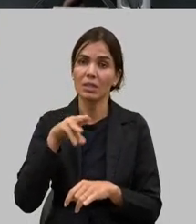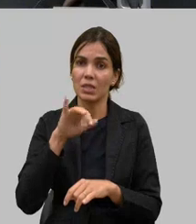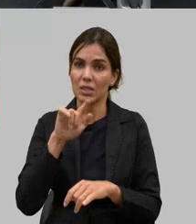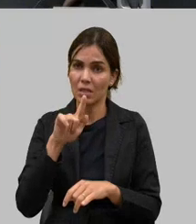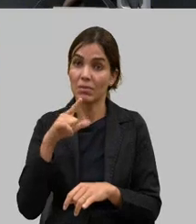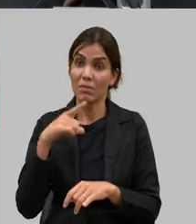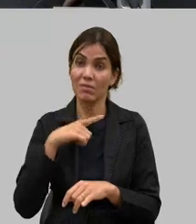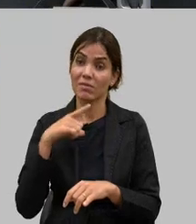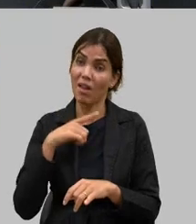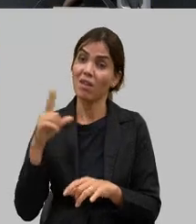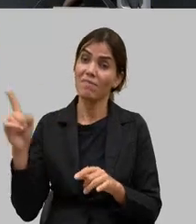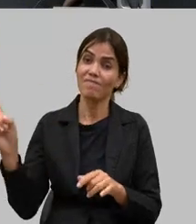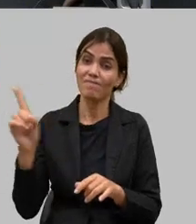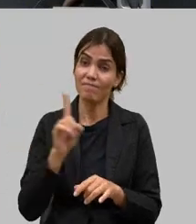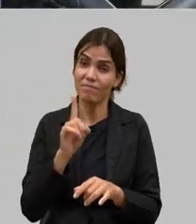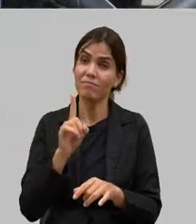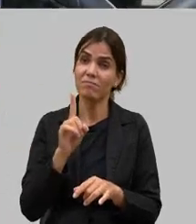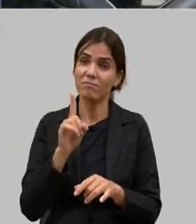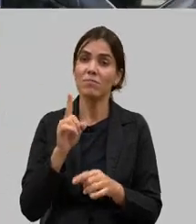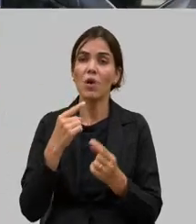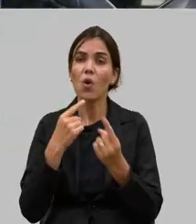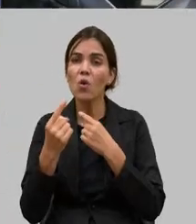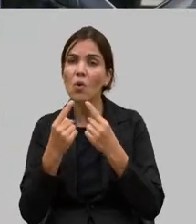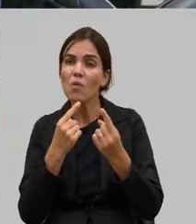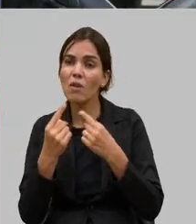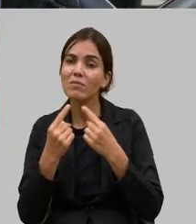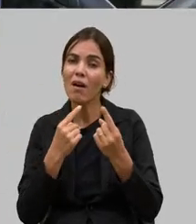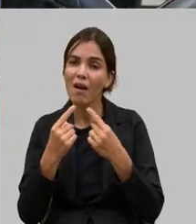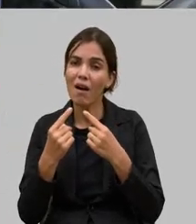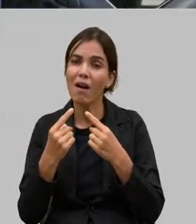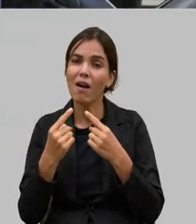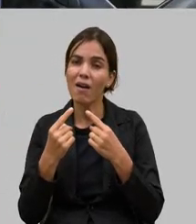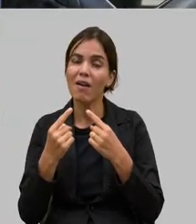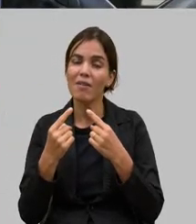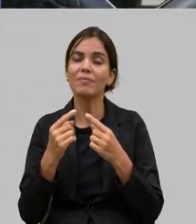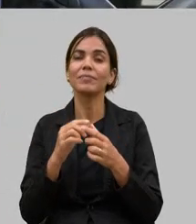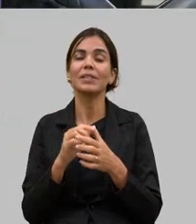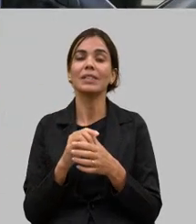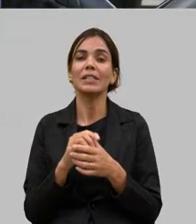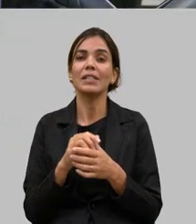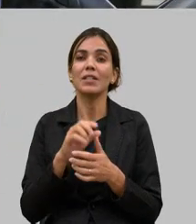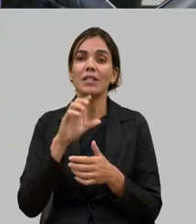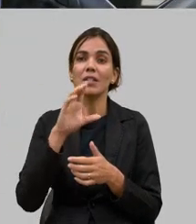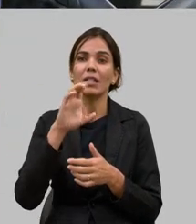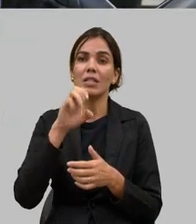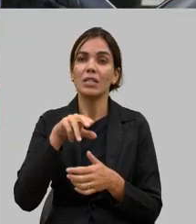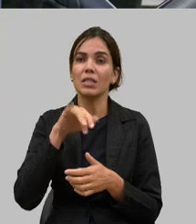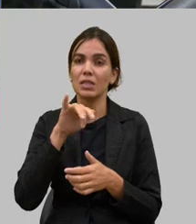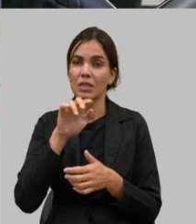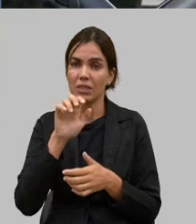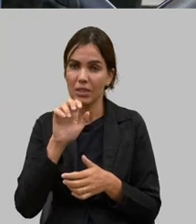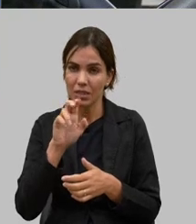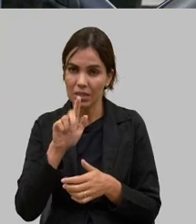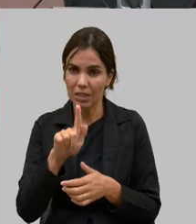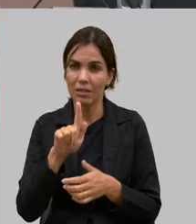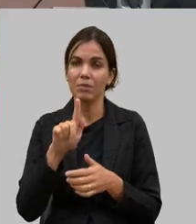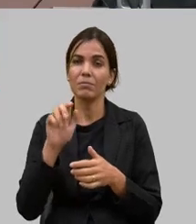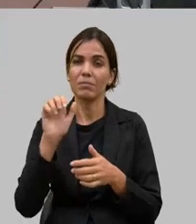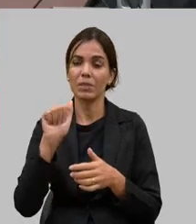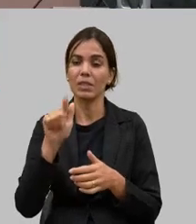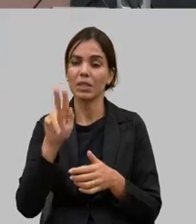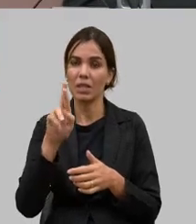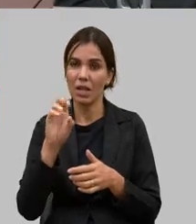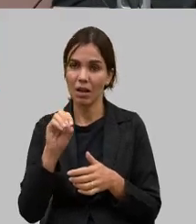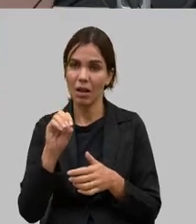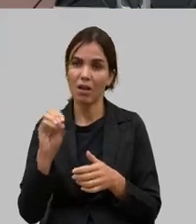vontade de resolver isso eu já acho que é fantástico o CEMIG Agro ele foi lançado em parceria com a Federação da Agricultura então nós